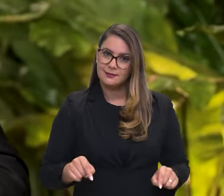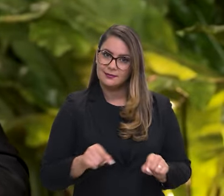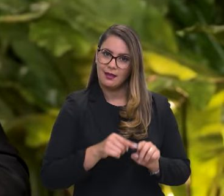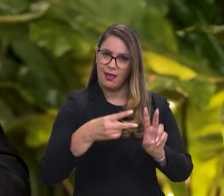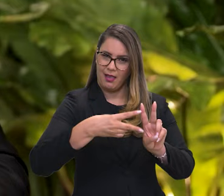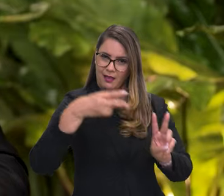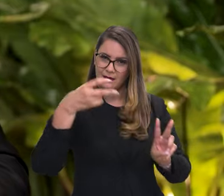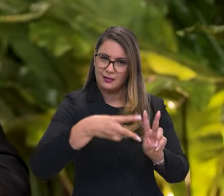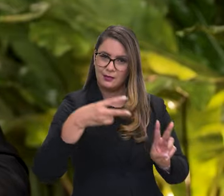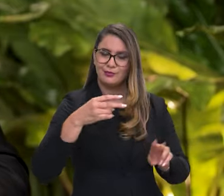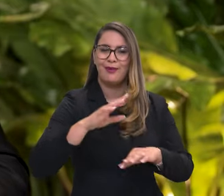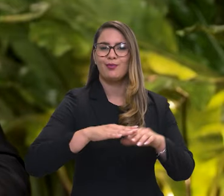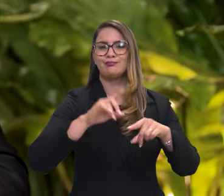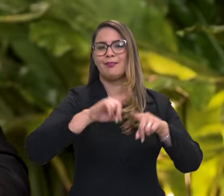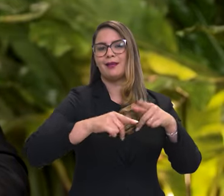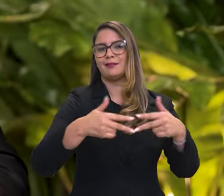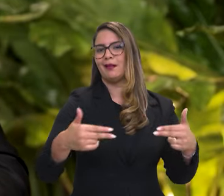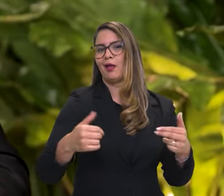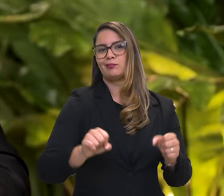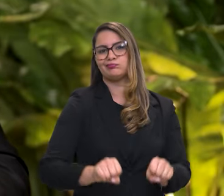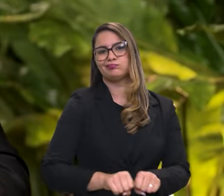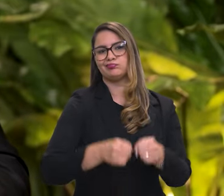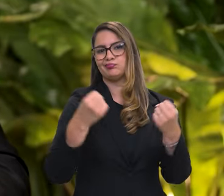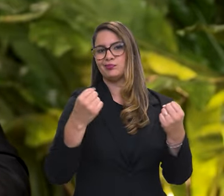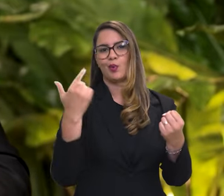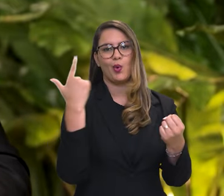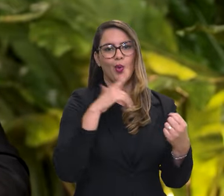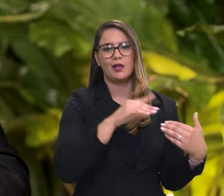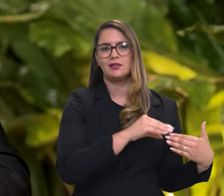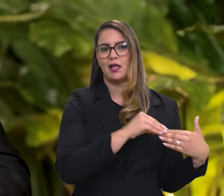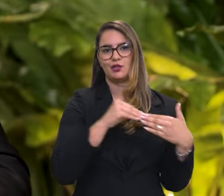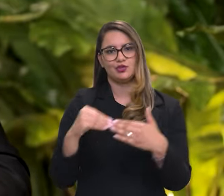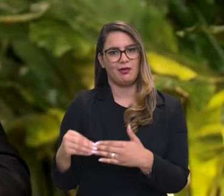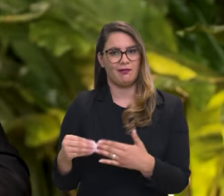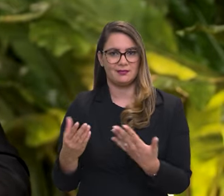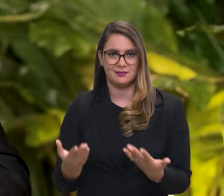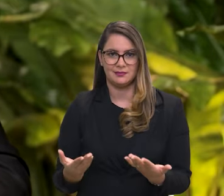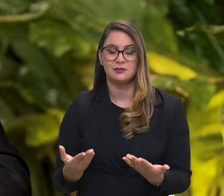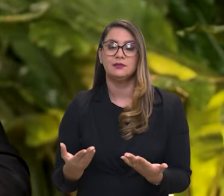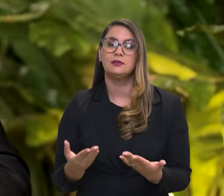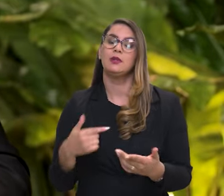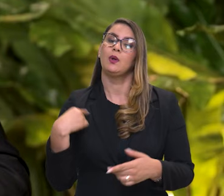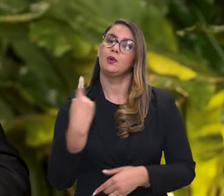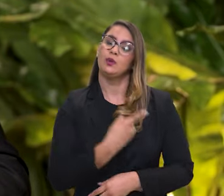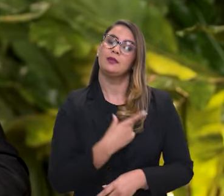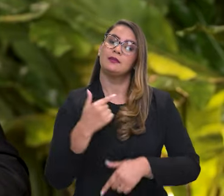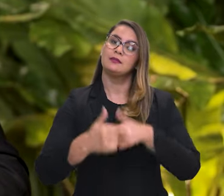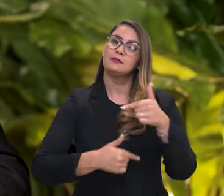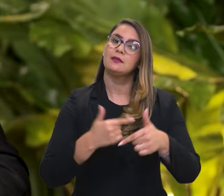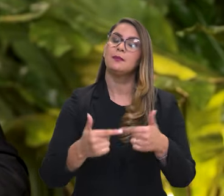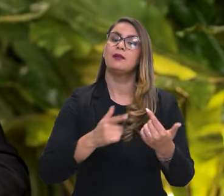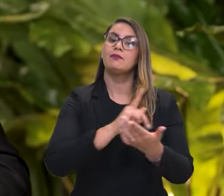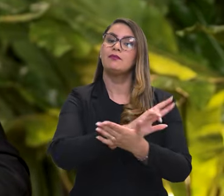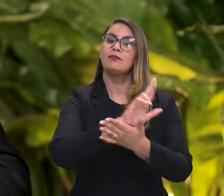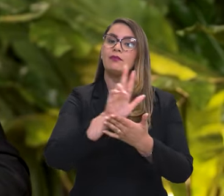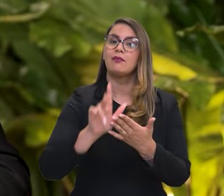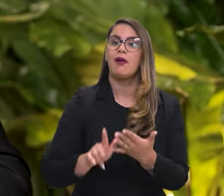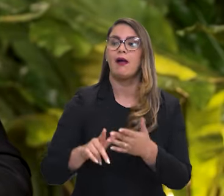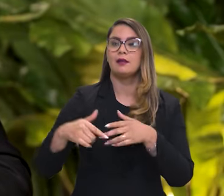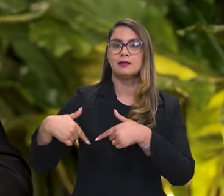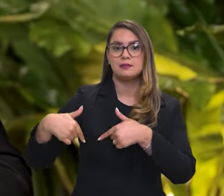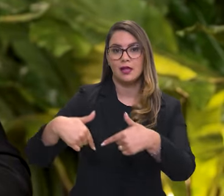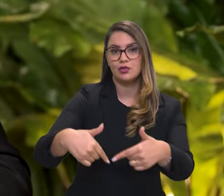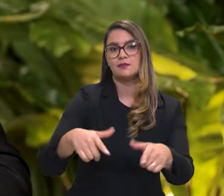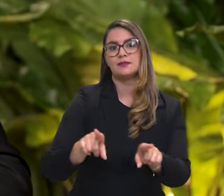indígenas, a gente acaba destruindo o equipamento quando a gente não consegue retirar o equipamento de lá. A gente está trabalhando com uma